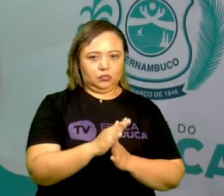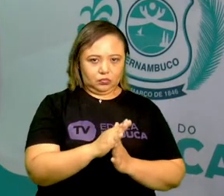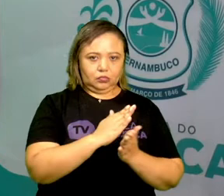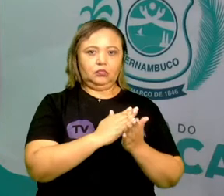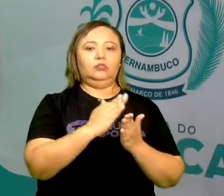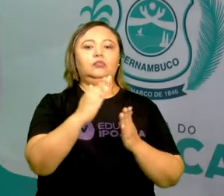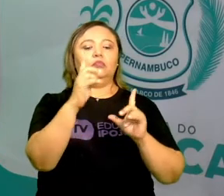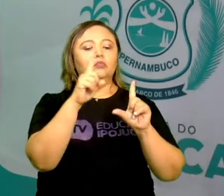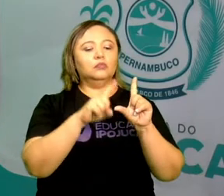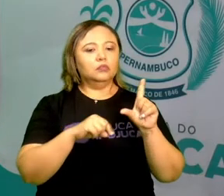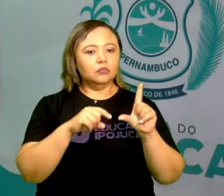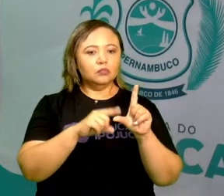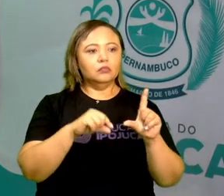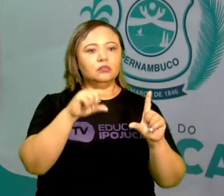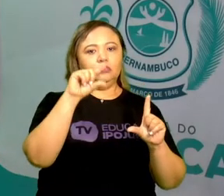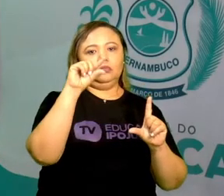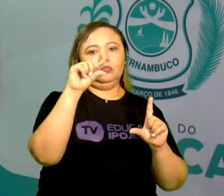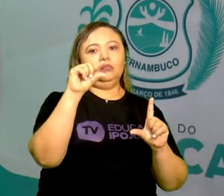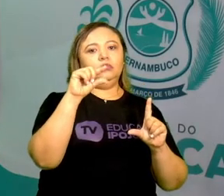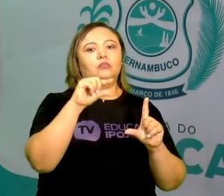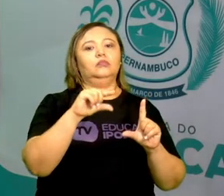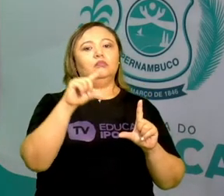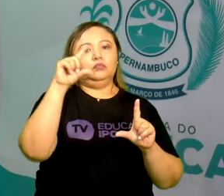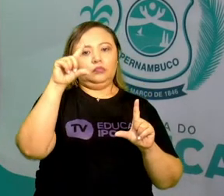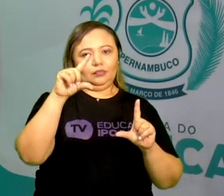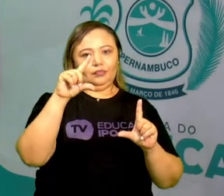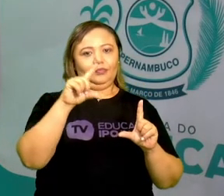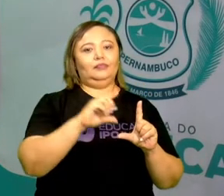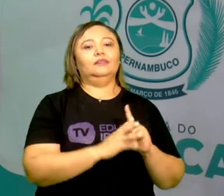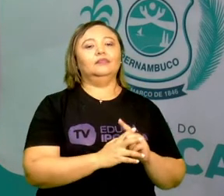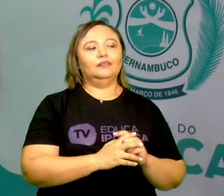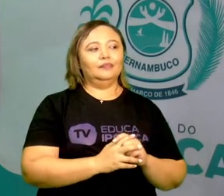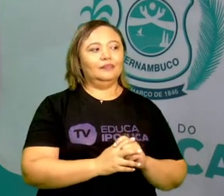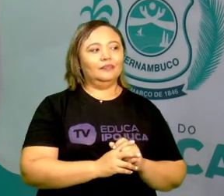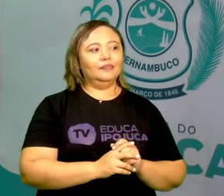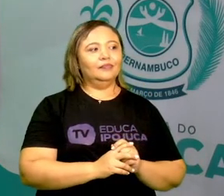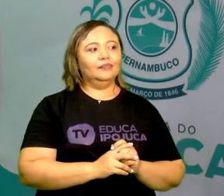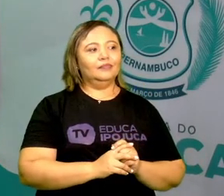iniciados com letra maiúscula, certo?